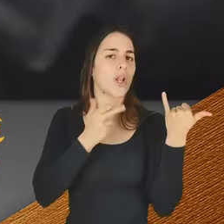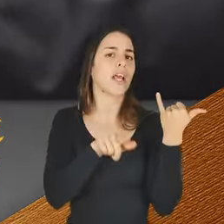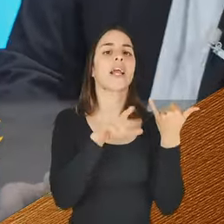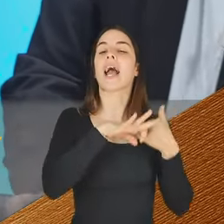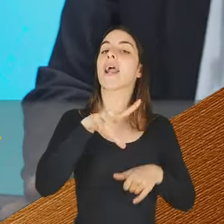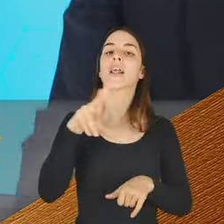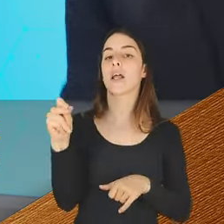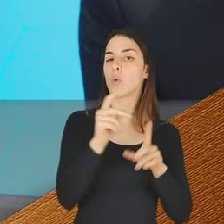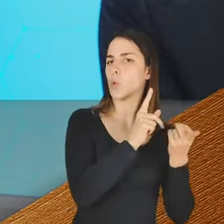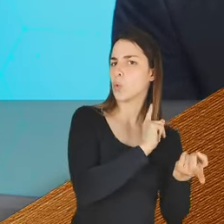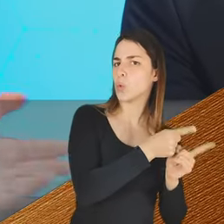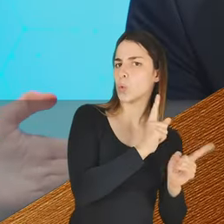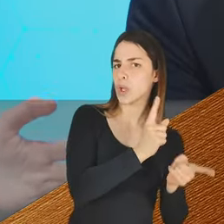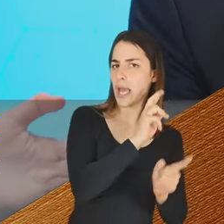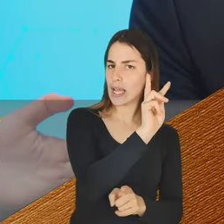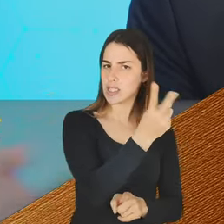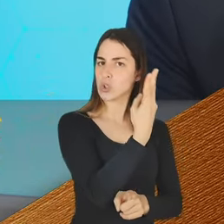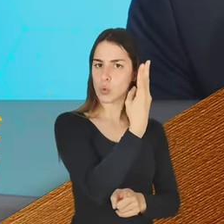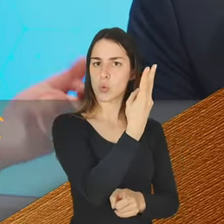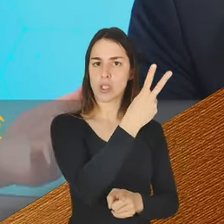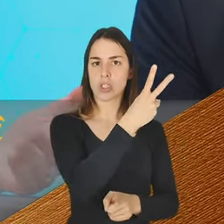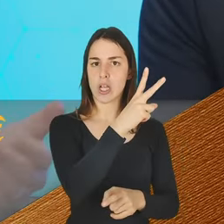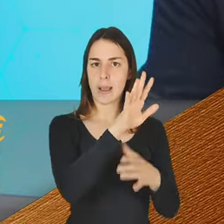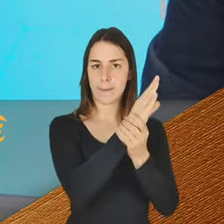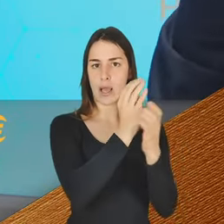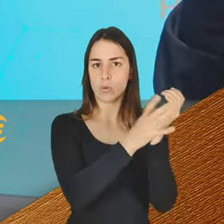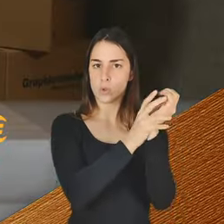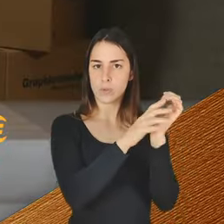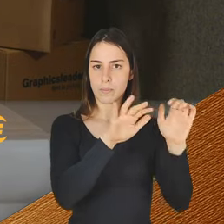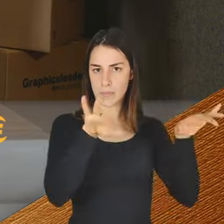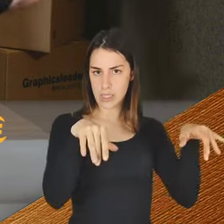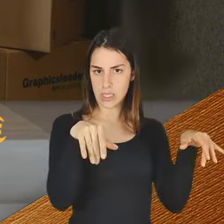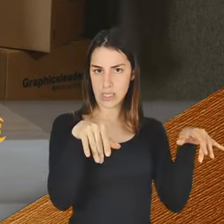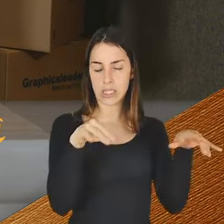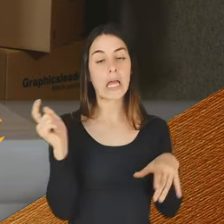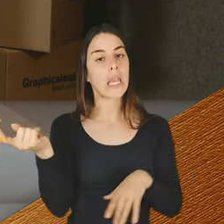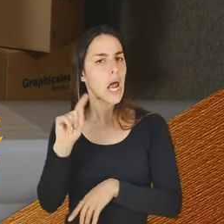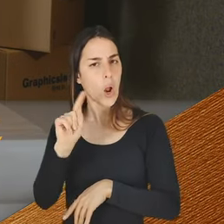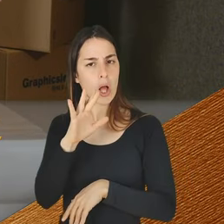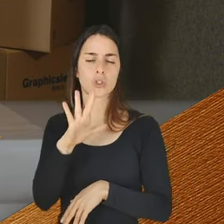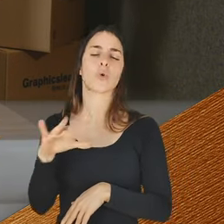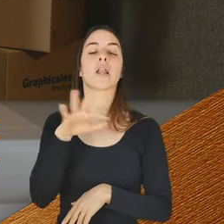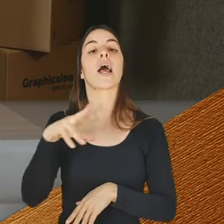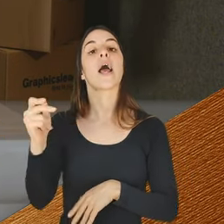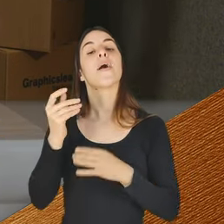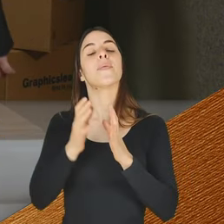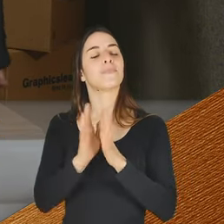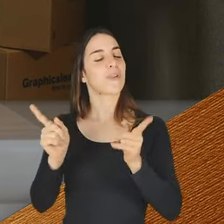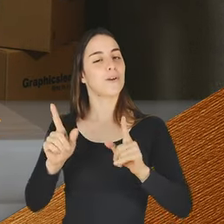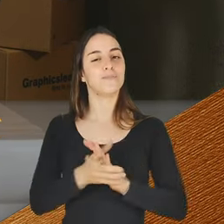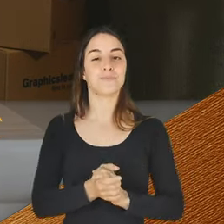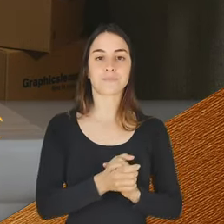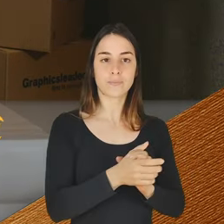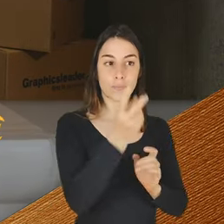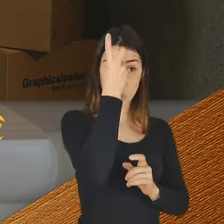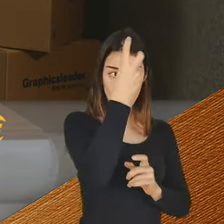Suponho que sejam os que estão com as duas mãos viradas para cima, pela sua lógica. Não, Joana, não, não, não. São, sabe? Os